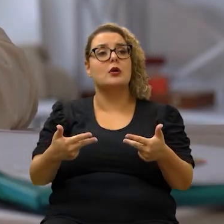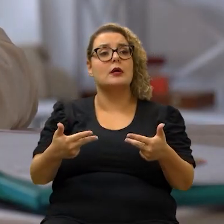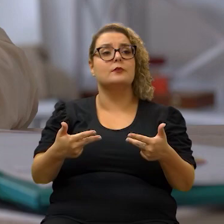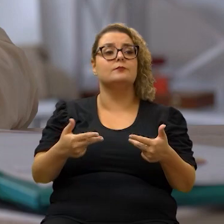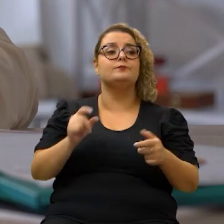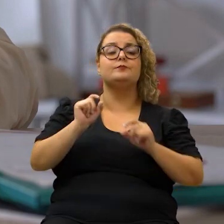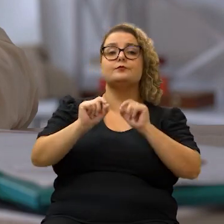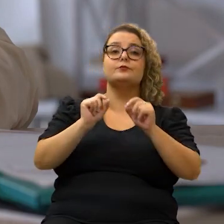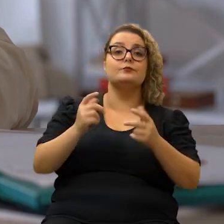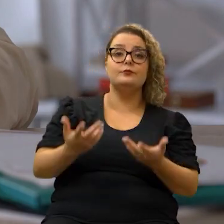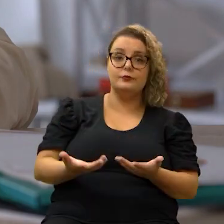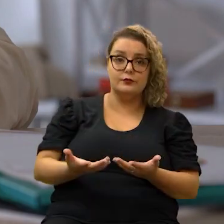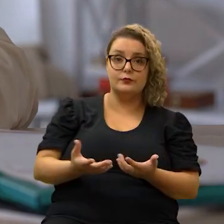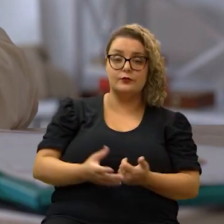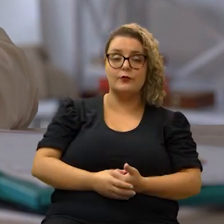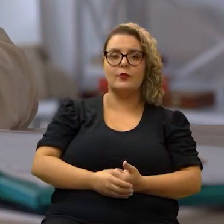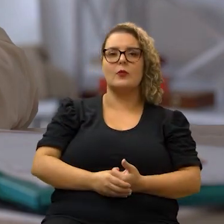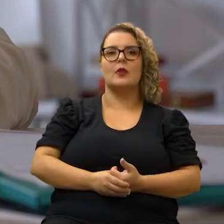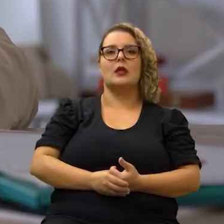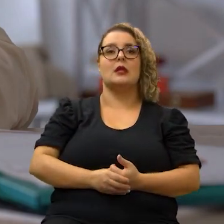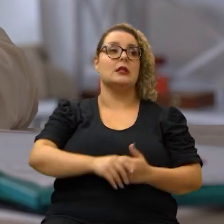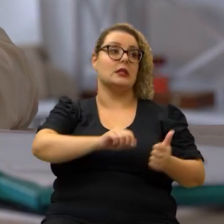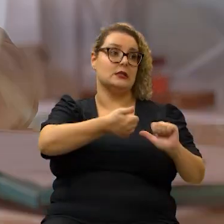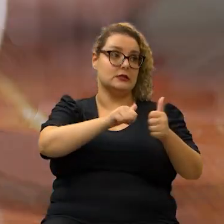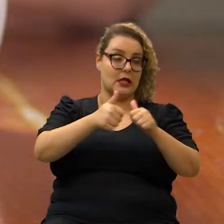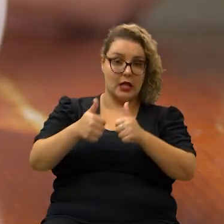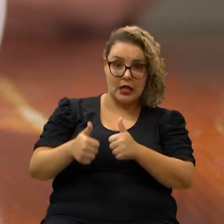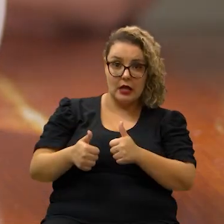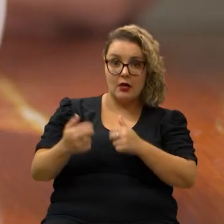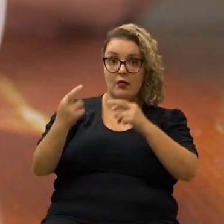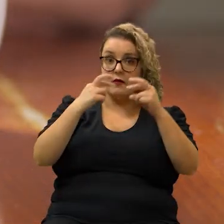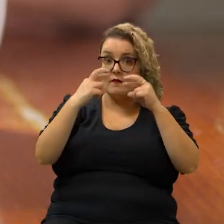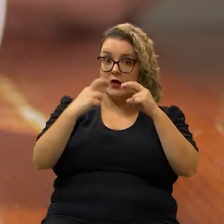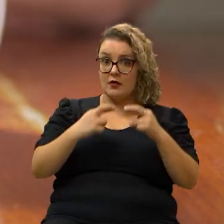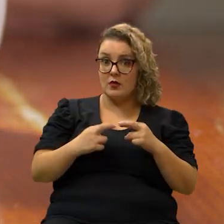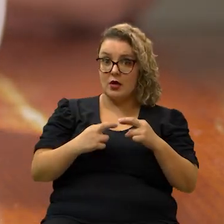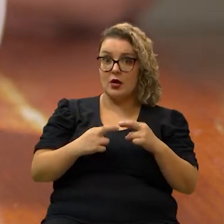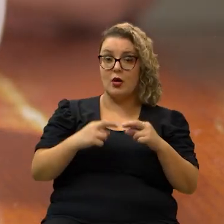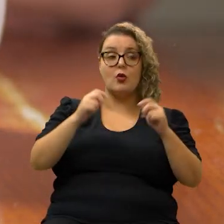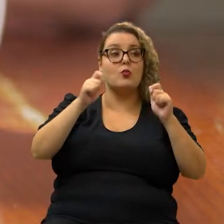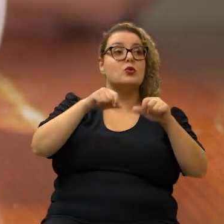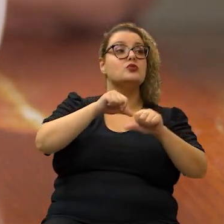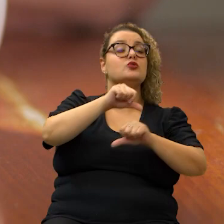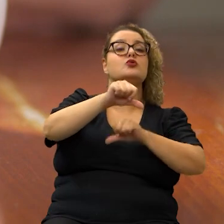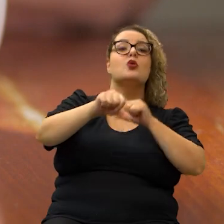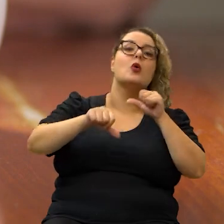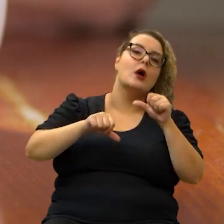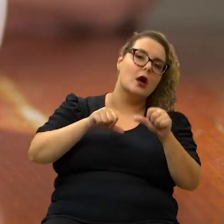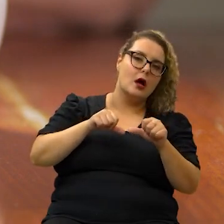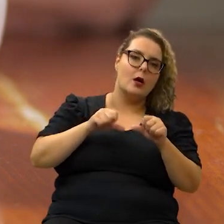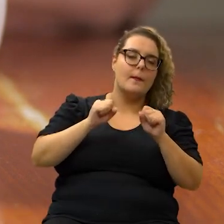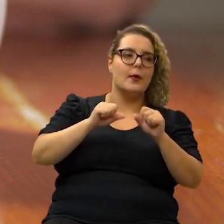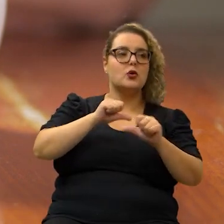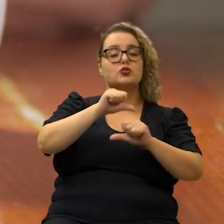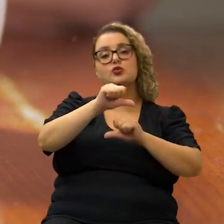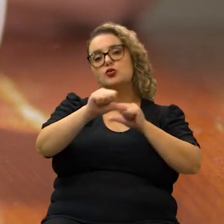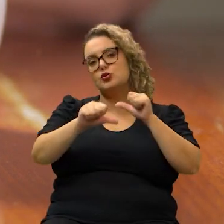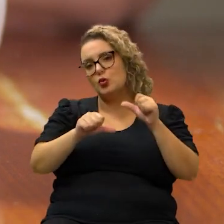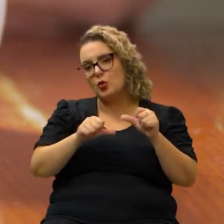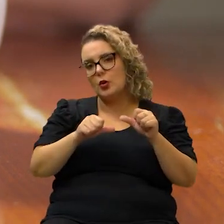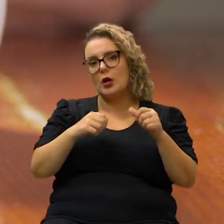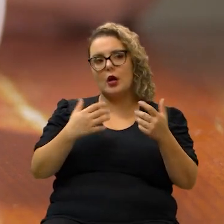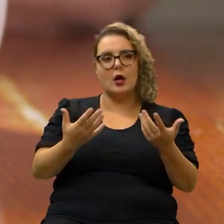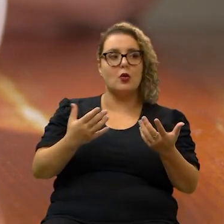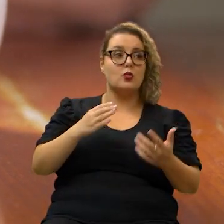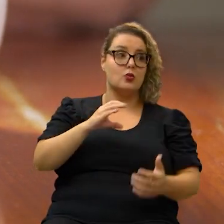é sempre nesta análise verificar onde é possível trocar você pode trocar